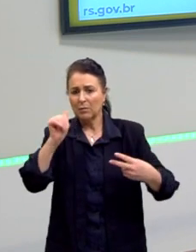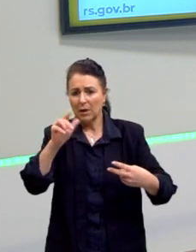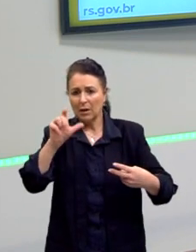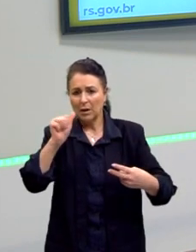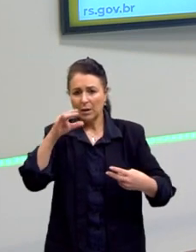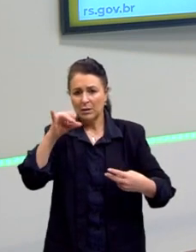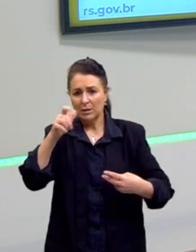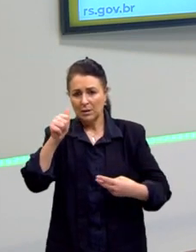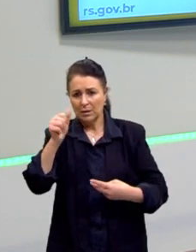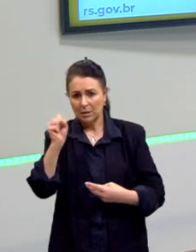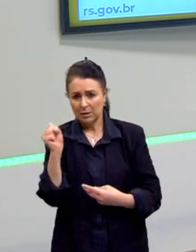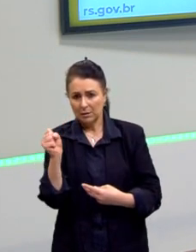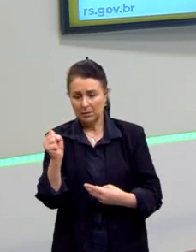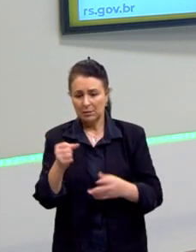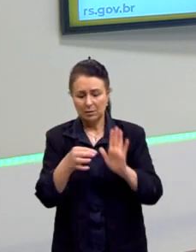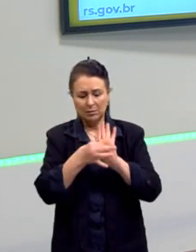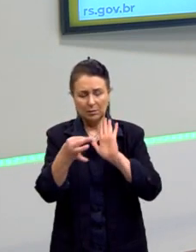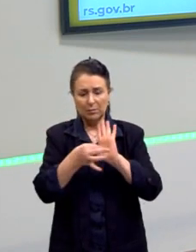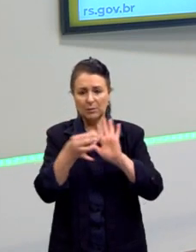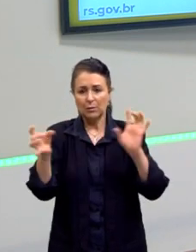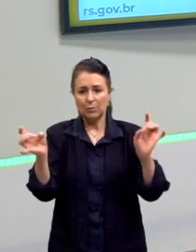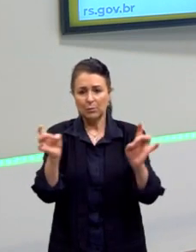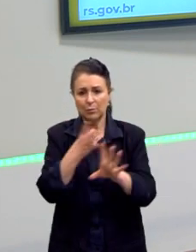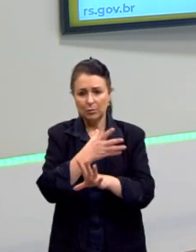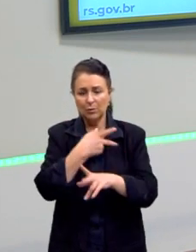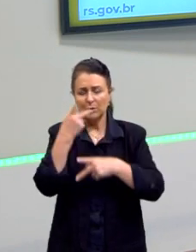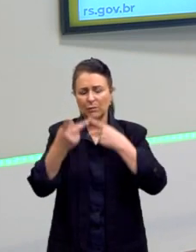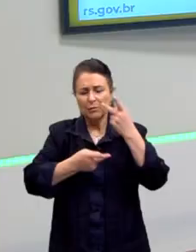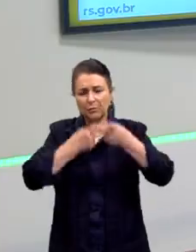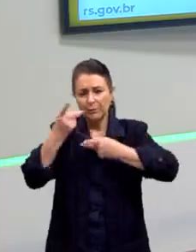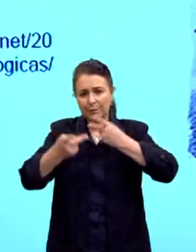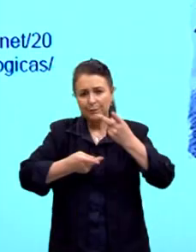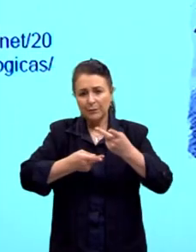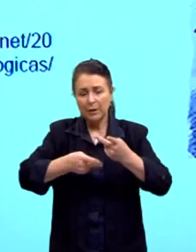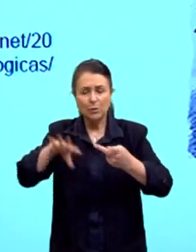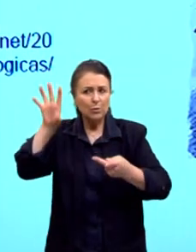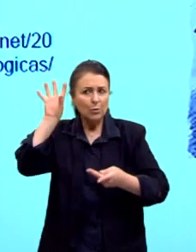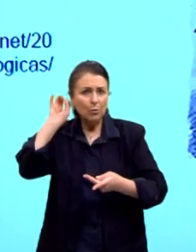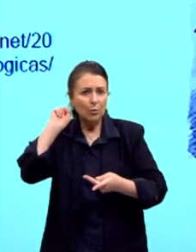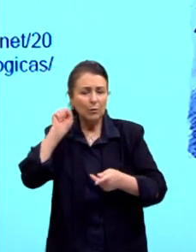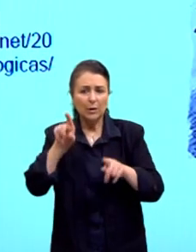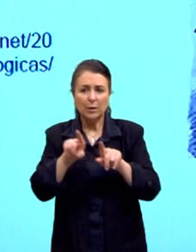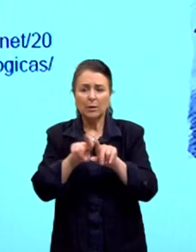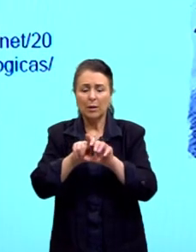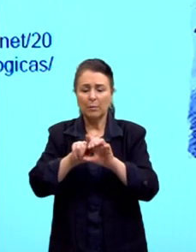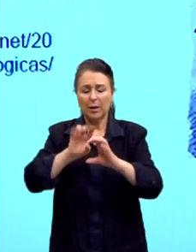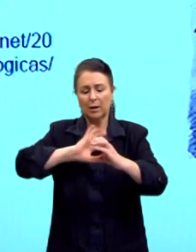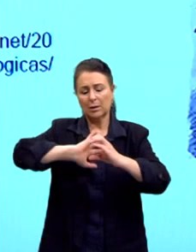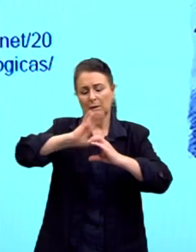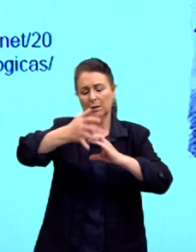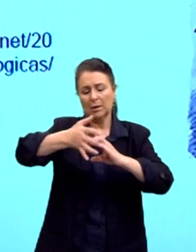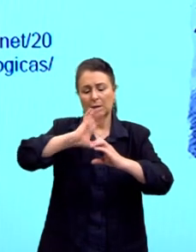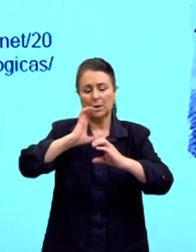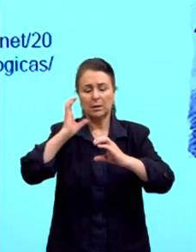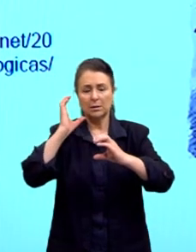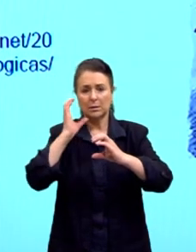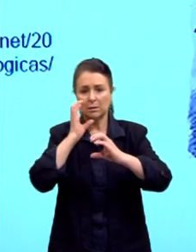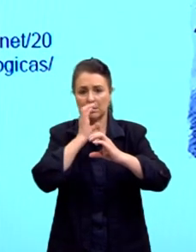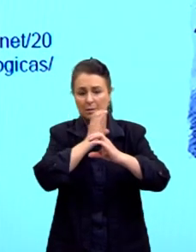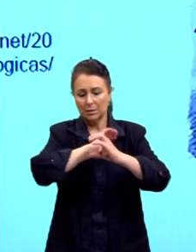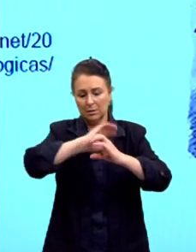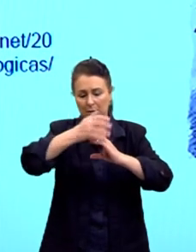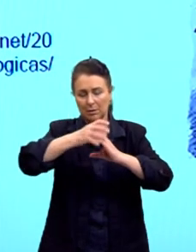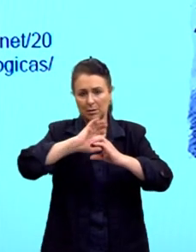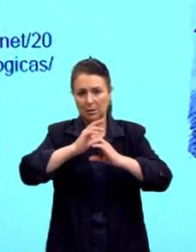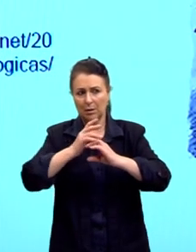que já trazem argumentos prontos. A gente ouve falar muito isso, por exemplo, do aquecimento. As pessoas falam que tem aquecimento, mas